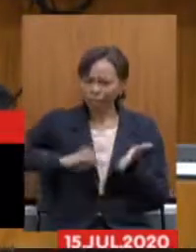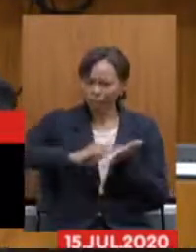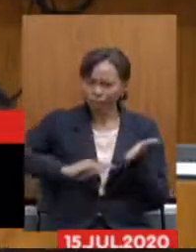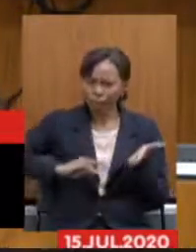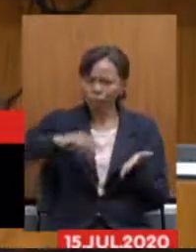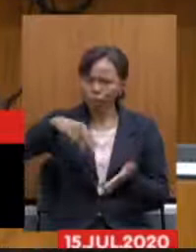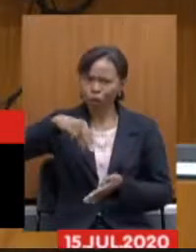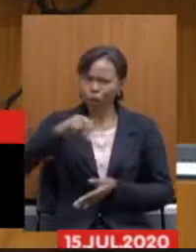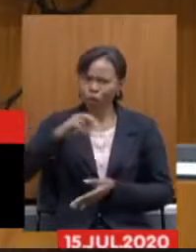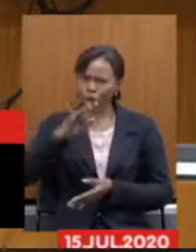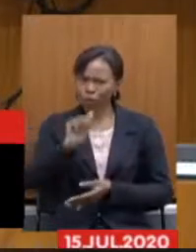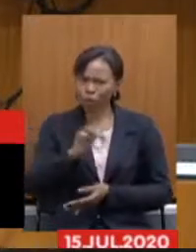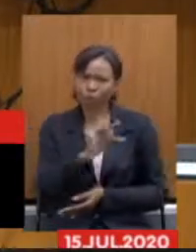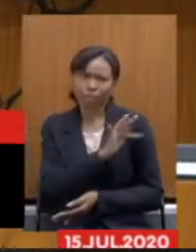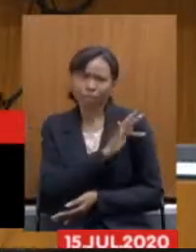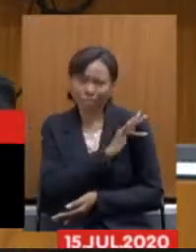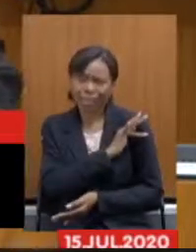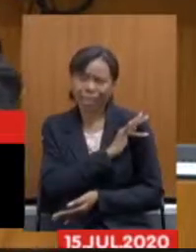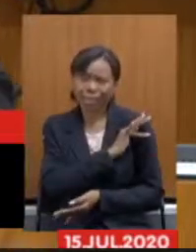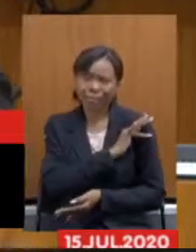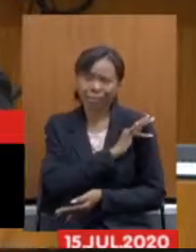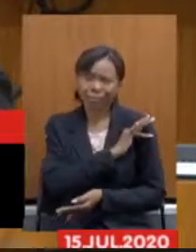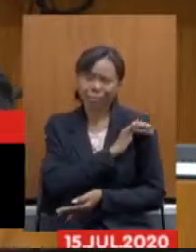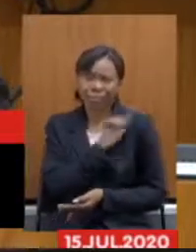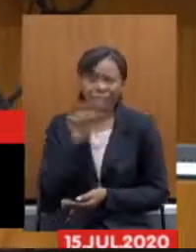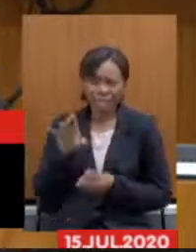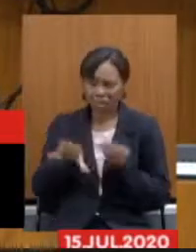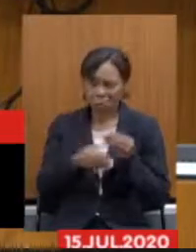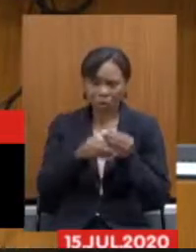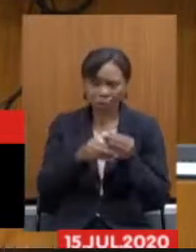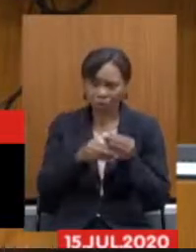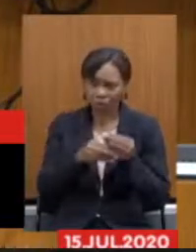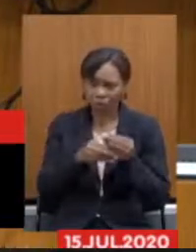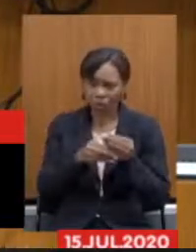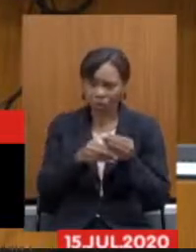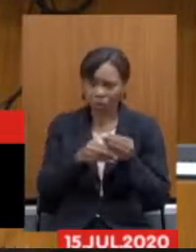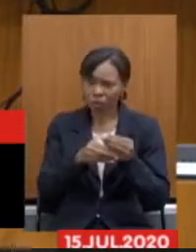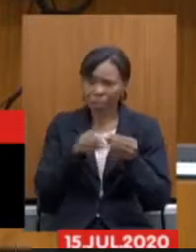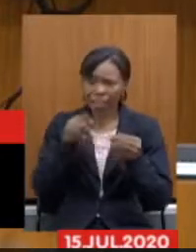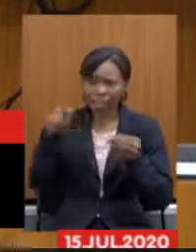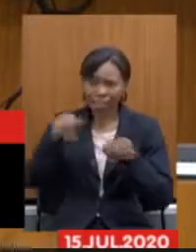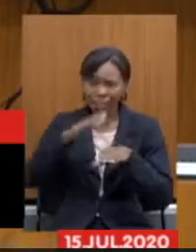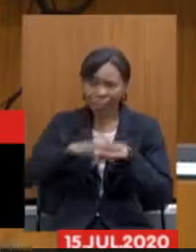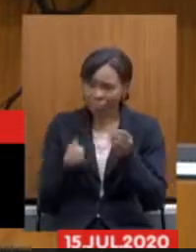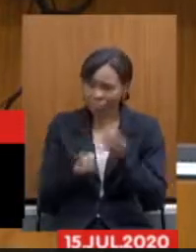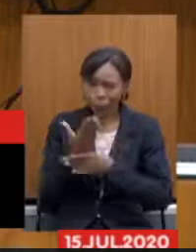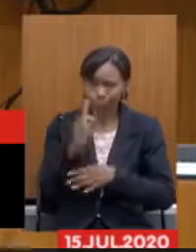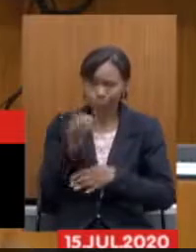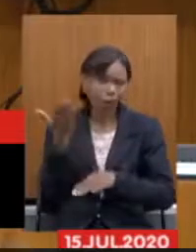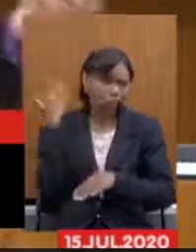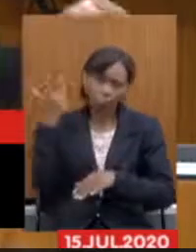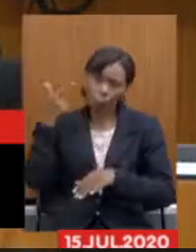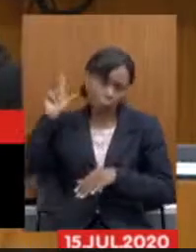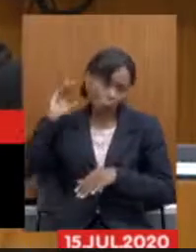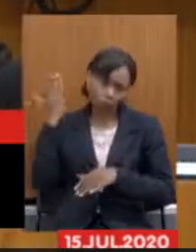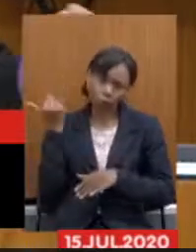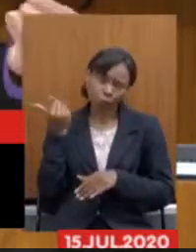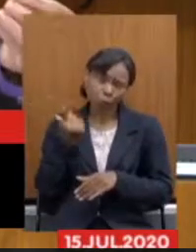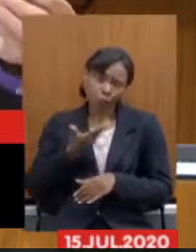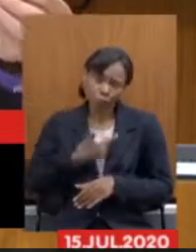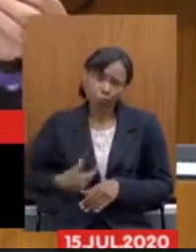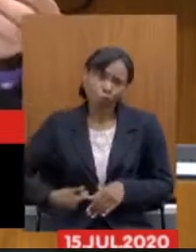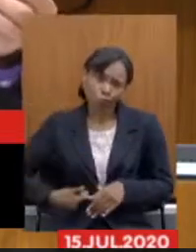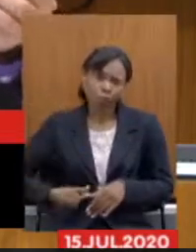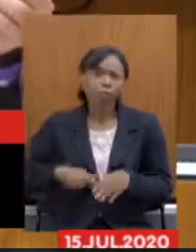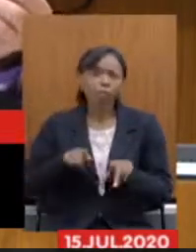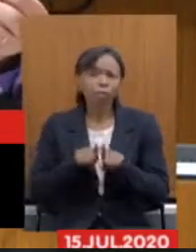que implementou não foi feito no governo dele foi feito em governos passados só foi implementado agora nenhuma dos três pontos que passaram a ele eu sei